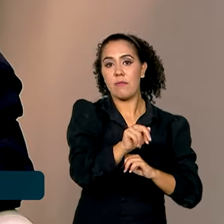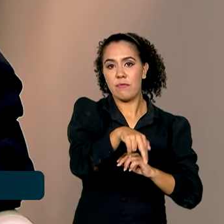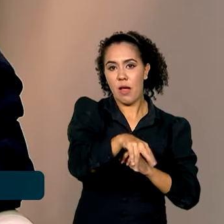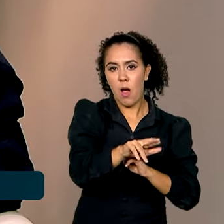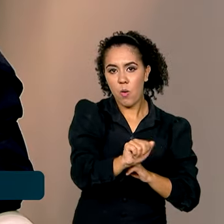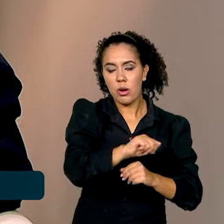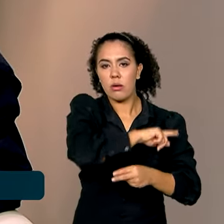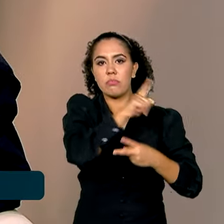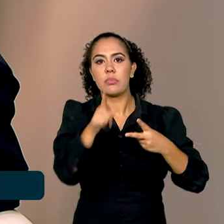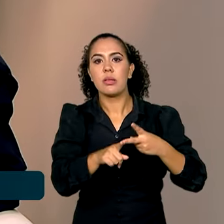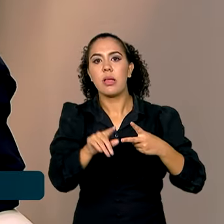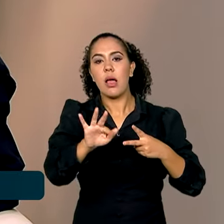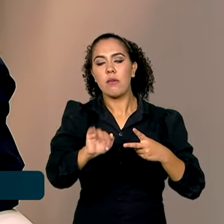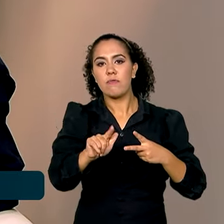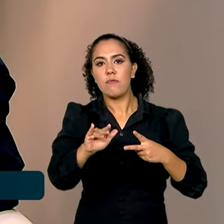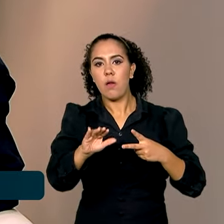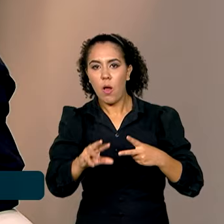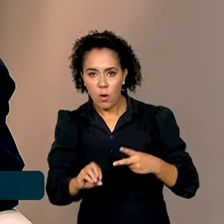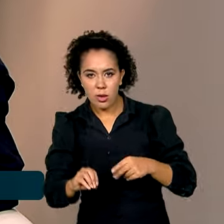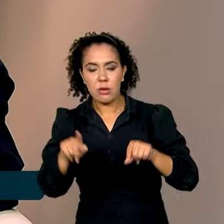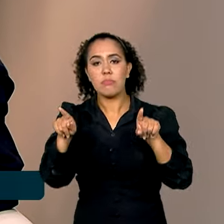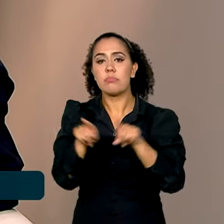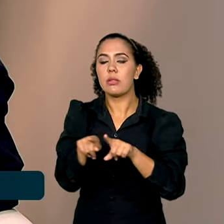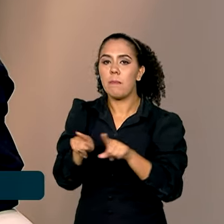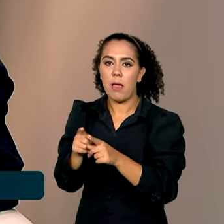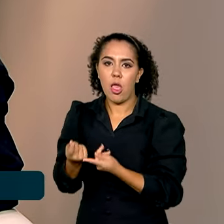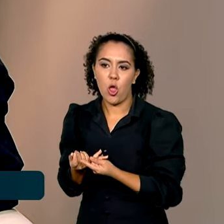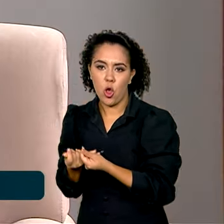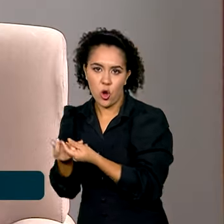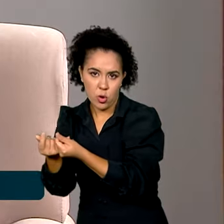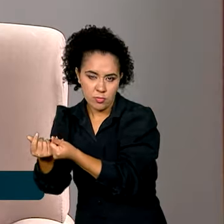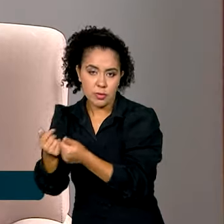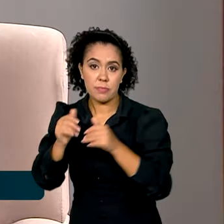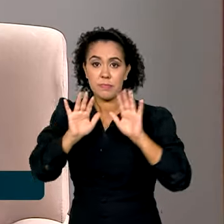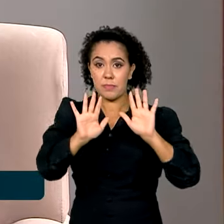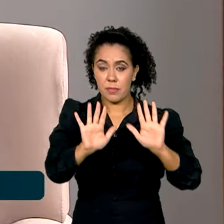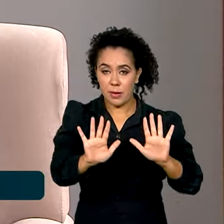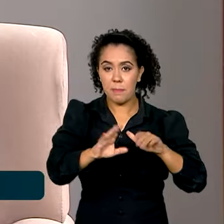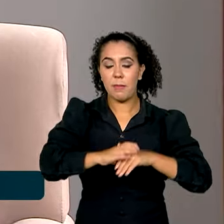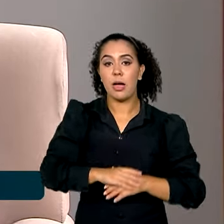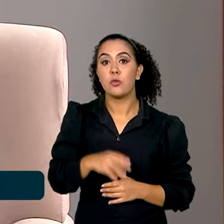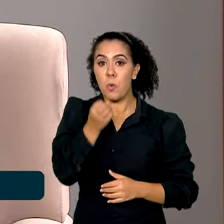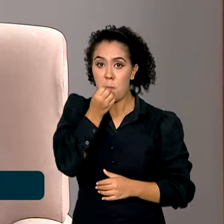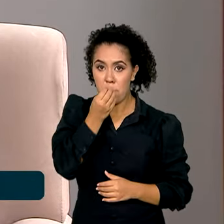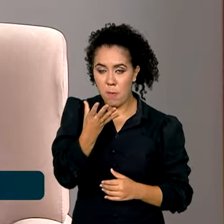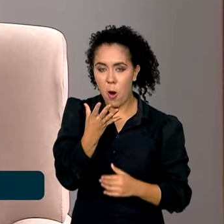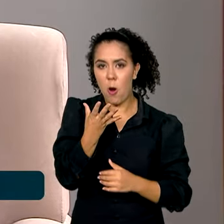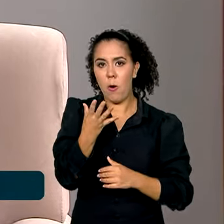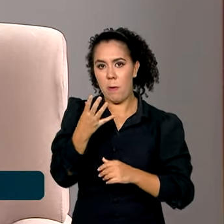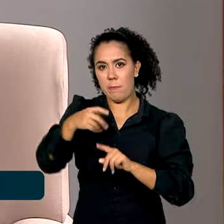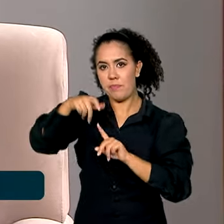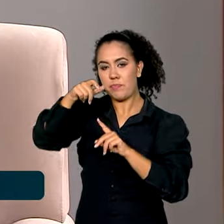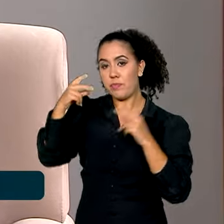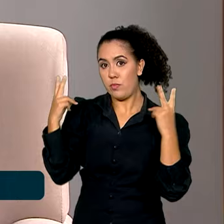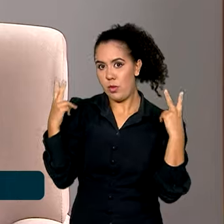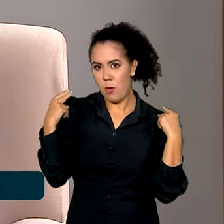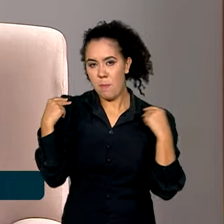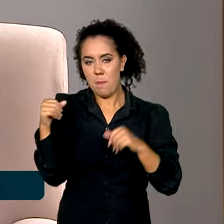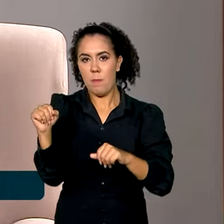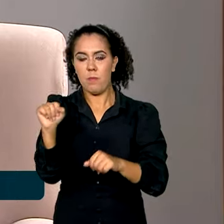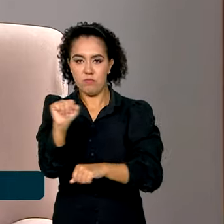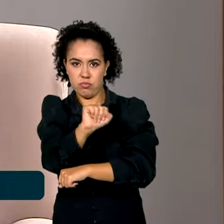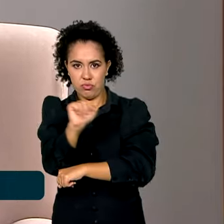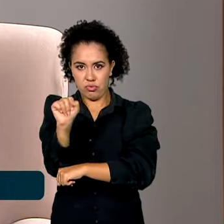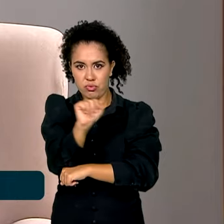também a nossa economia. Com certeza. Agora, diretor, o bom condutor de veículo, ele valoriza muito o